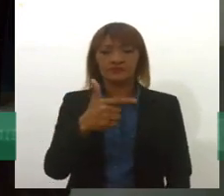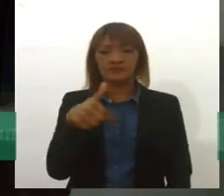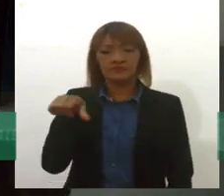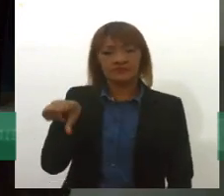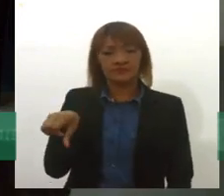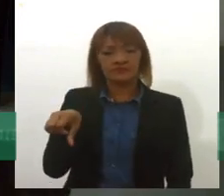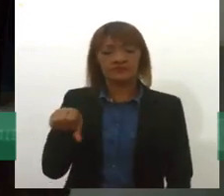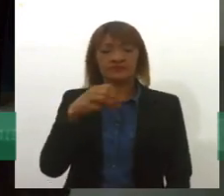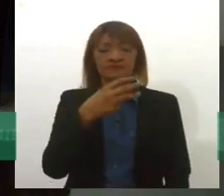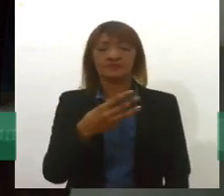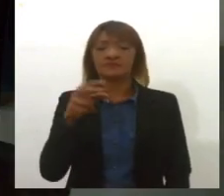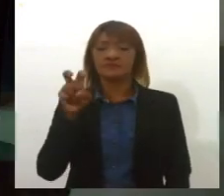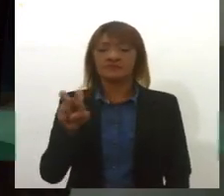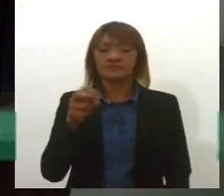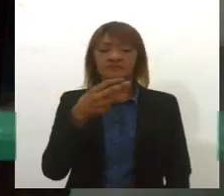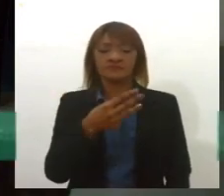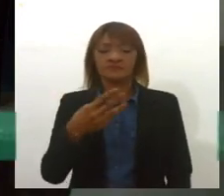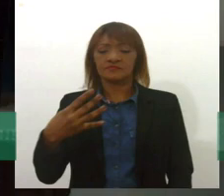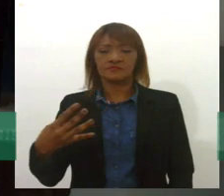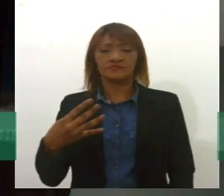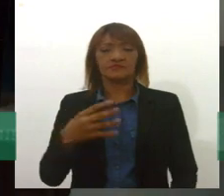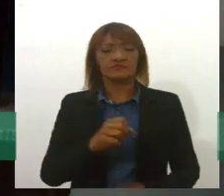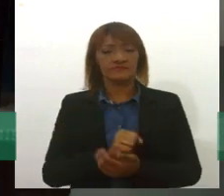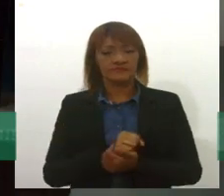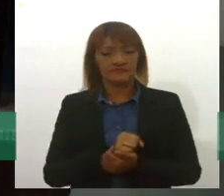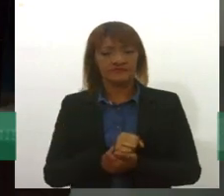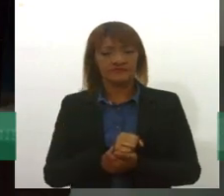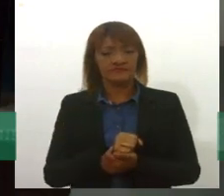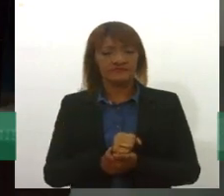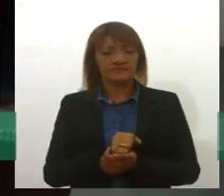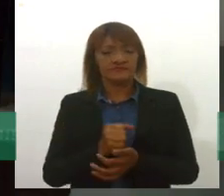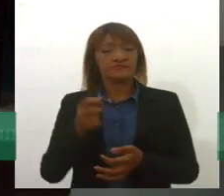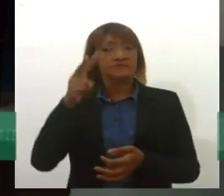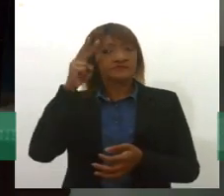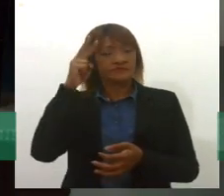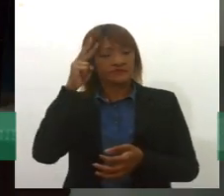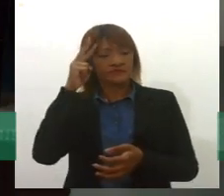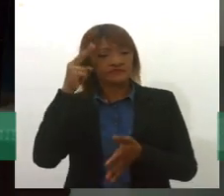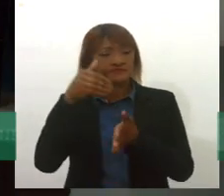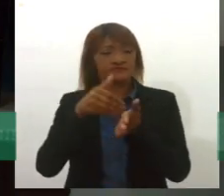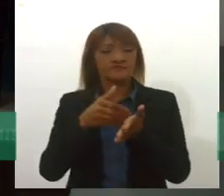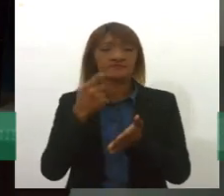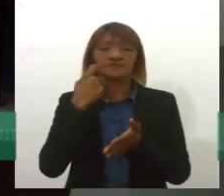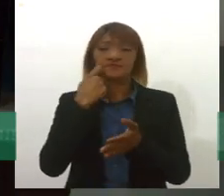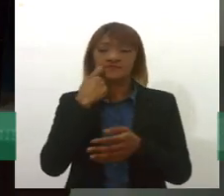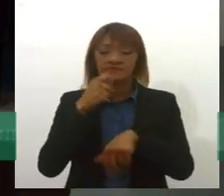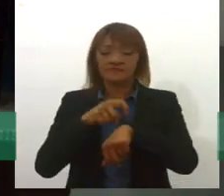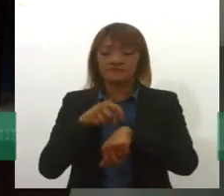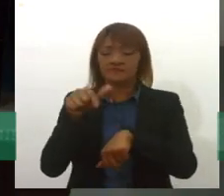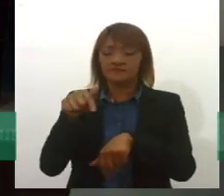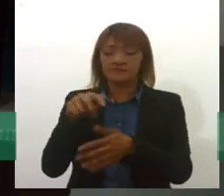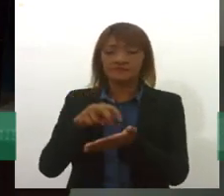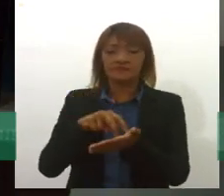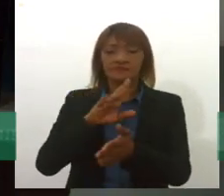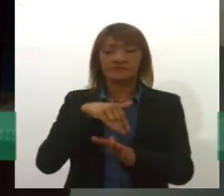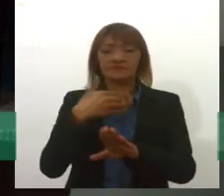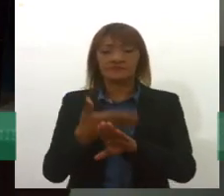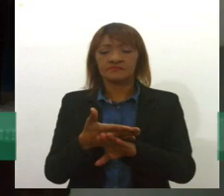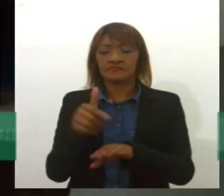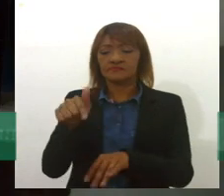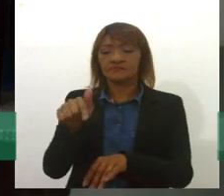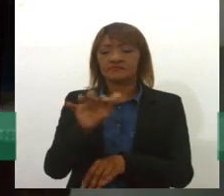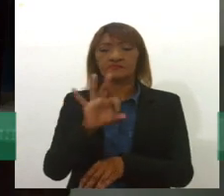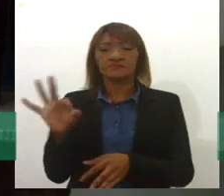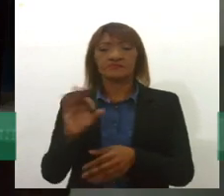-3534. O serviço funciona de segunda a sexta-feira, das 7 da manhã até as 19 horas.